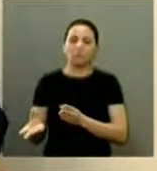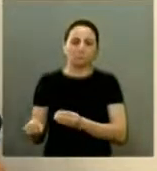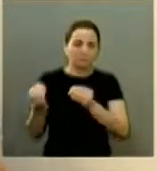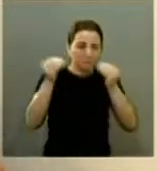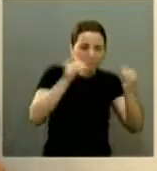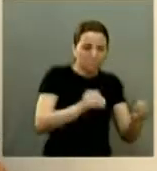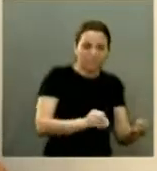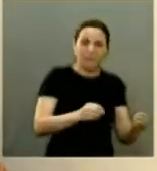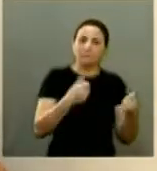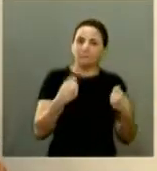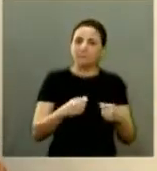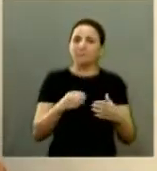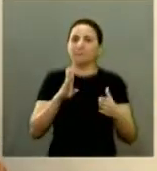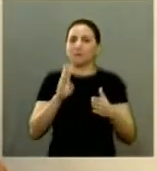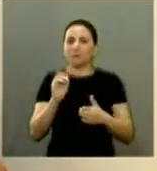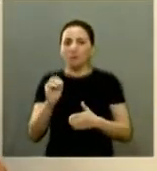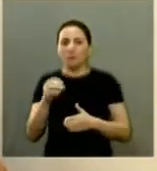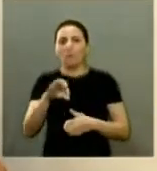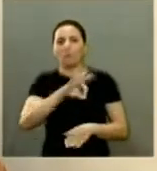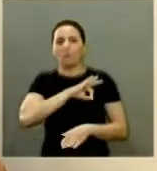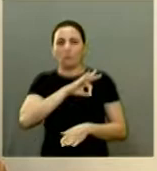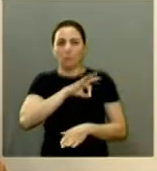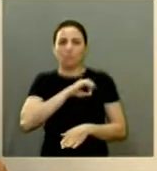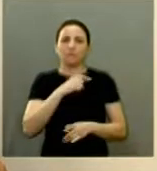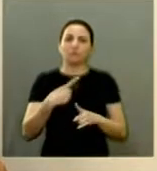fazer o boletim de ocorrência não dá para aceitar